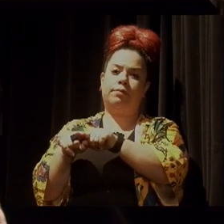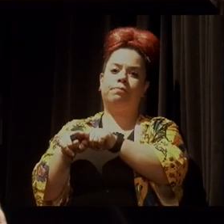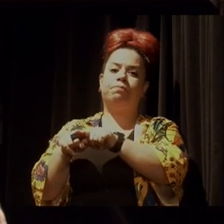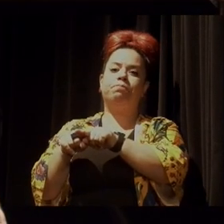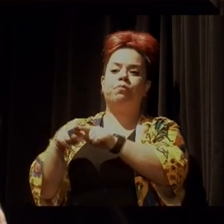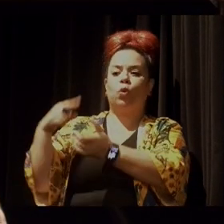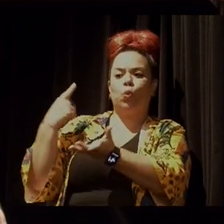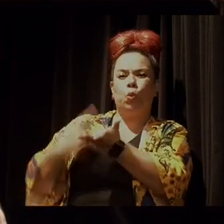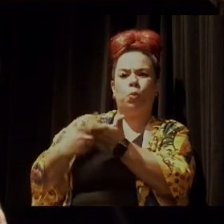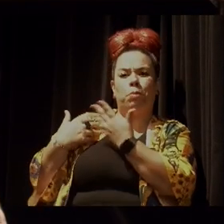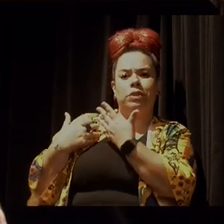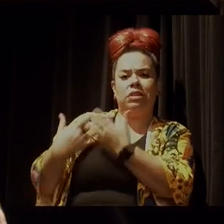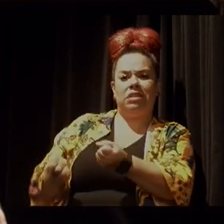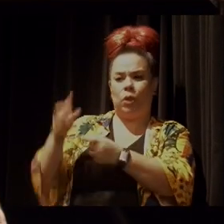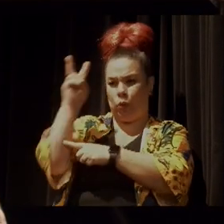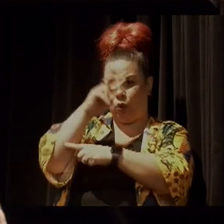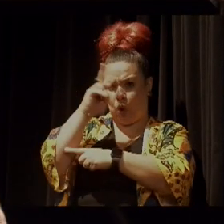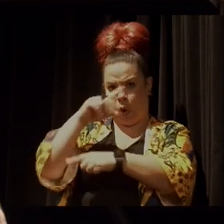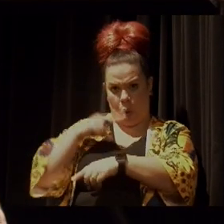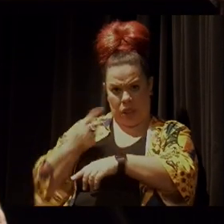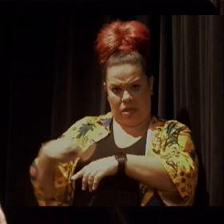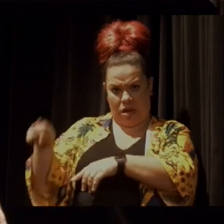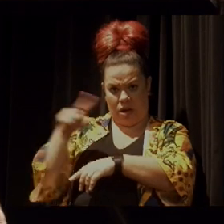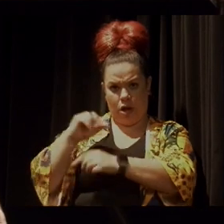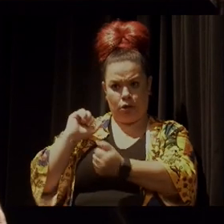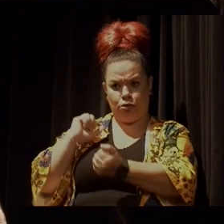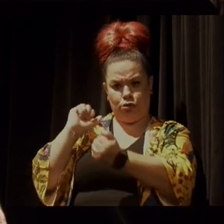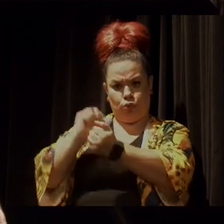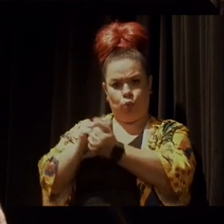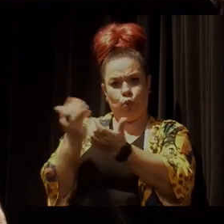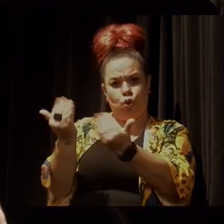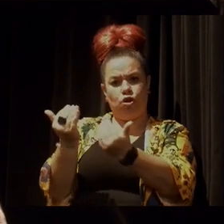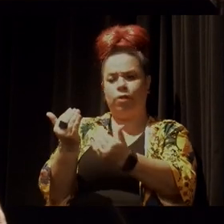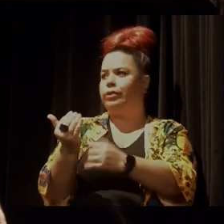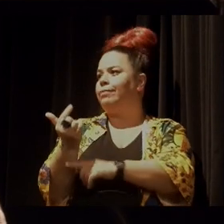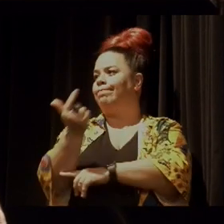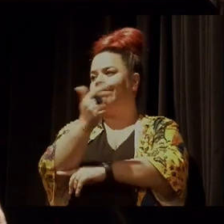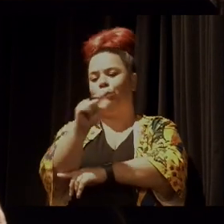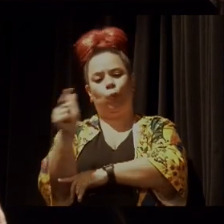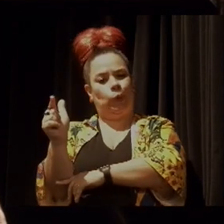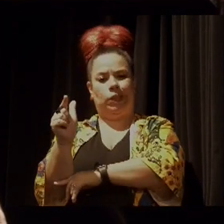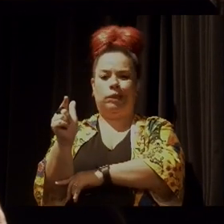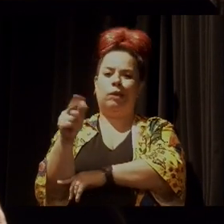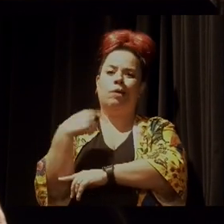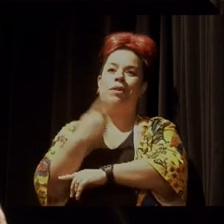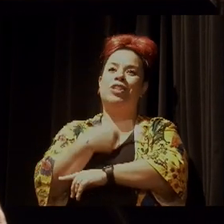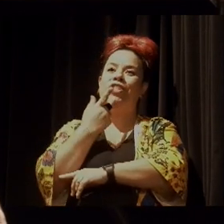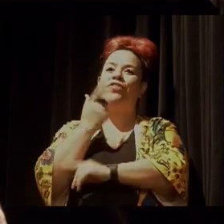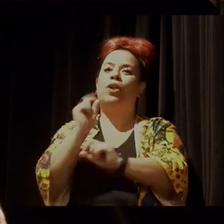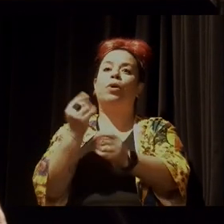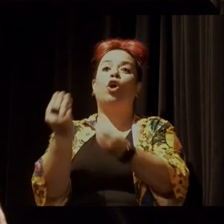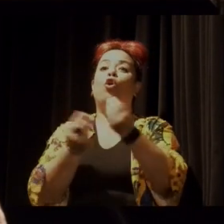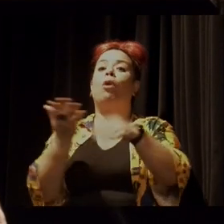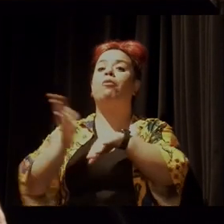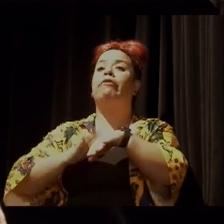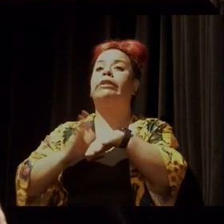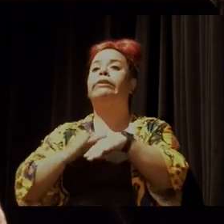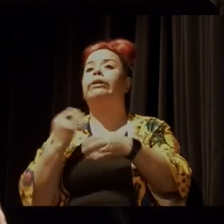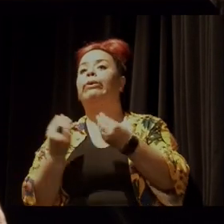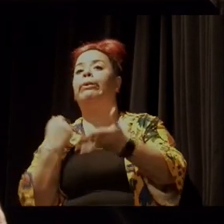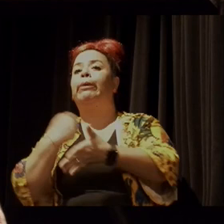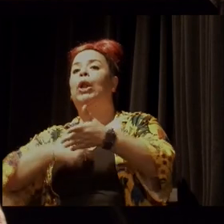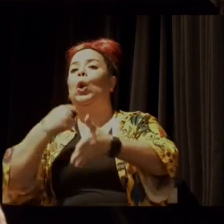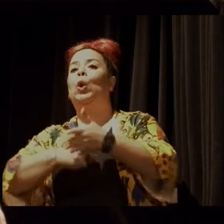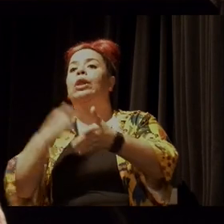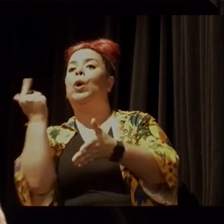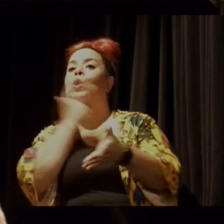compromisso histórico de estar junto com essa juventude para a gente dizer como que foi essa luta pela